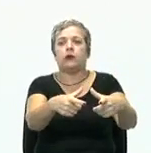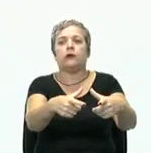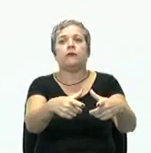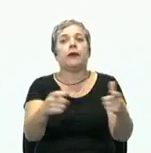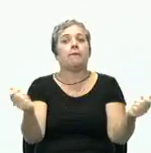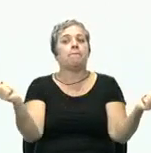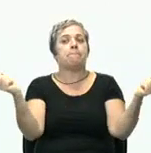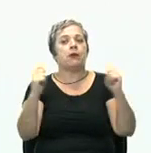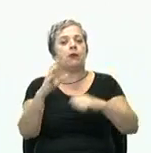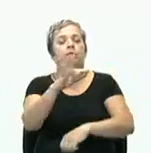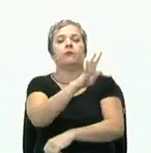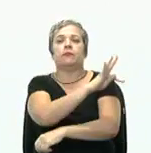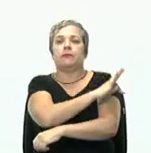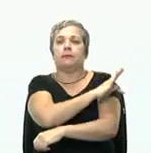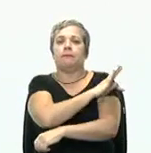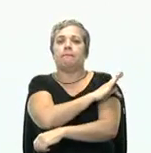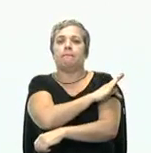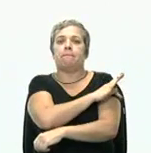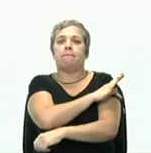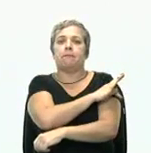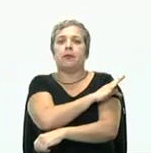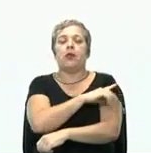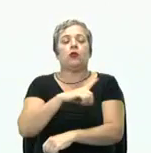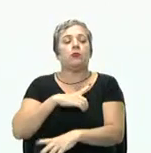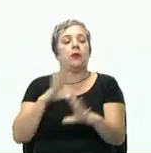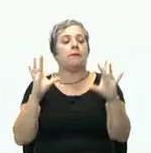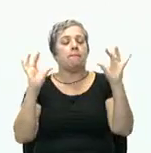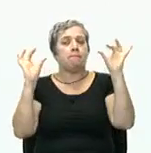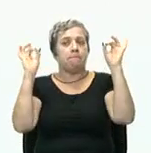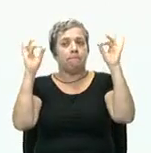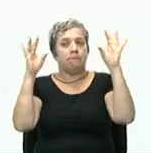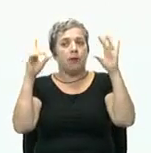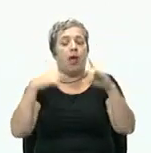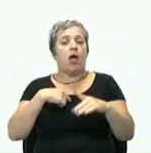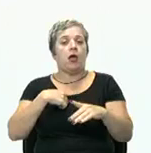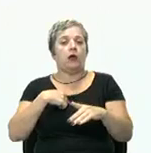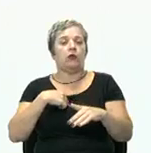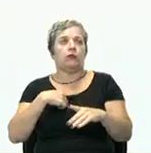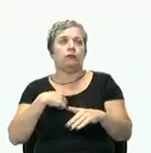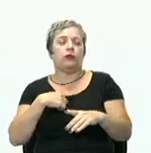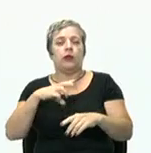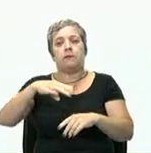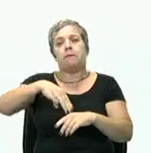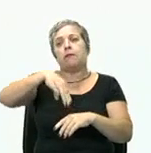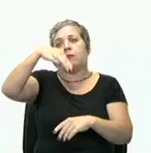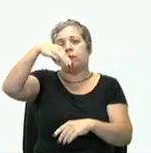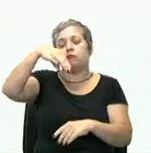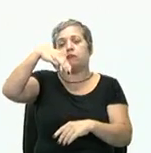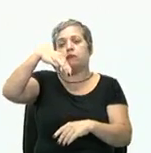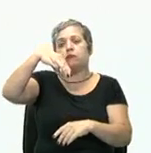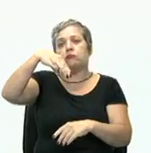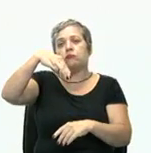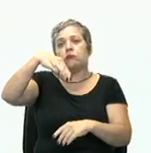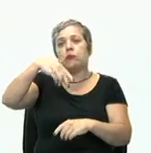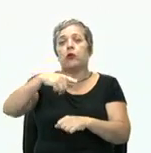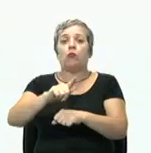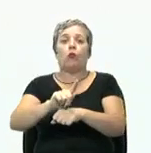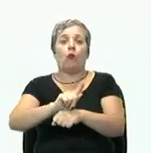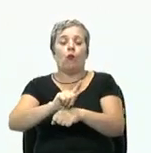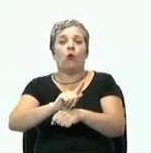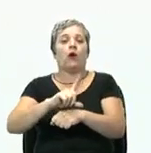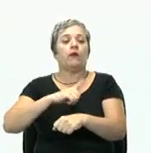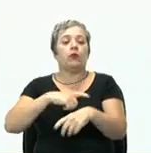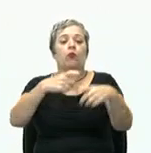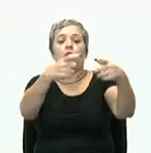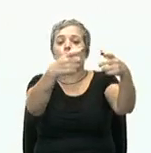competências técnicas. Eu tenho a minha especialização. Ah, eu tenho mestrado em gestão. Então, eu vou ter